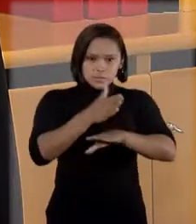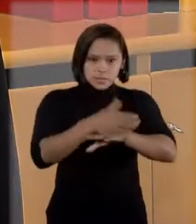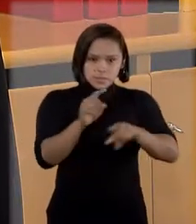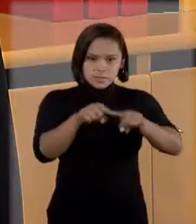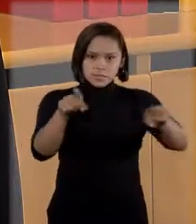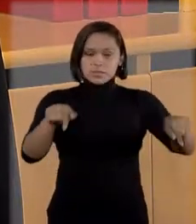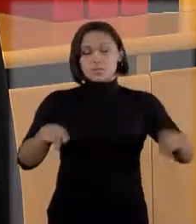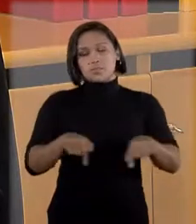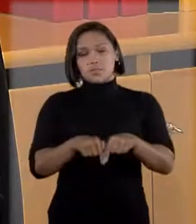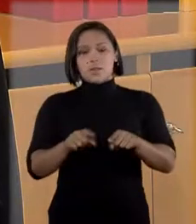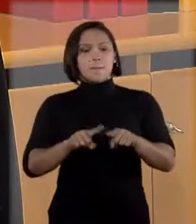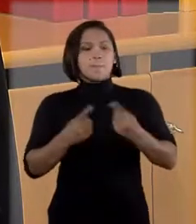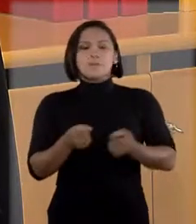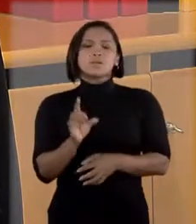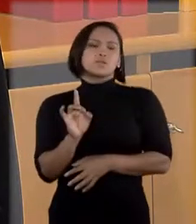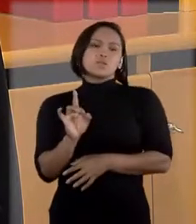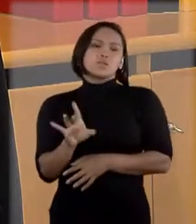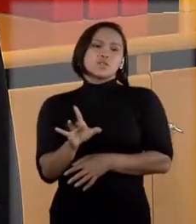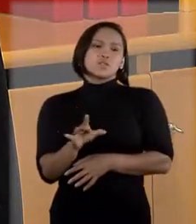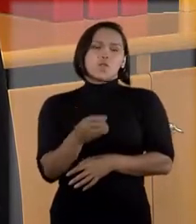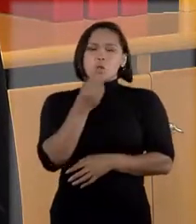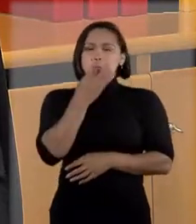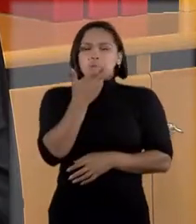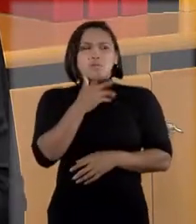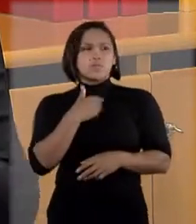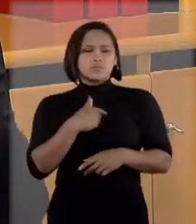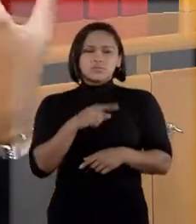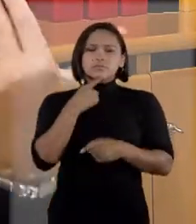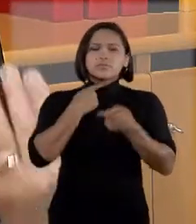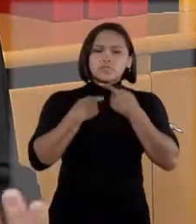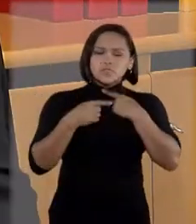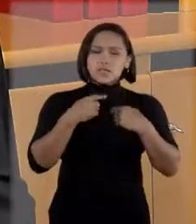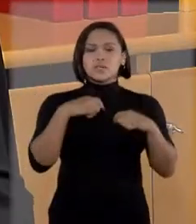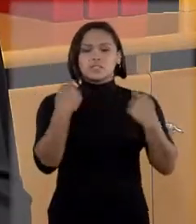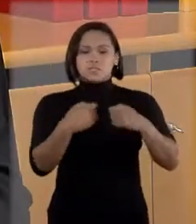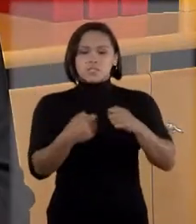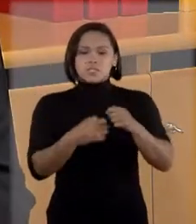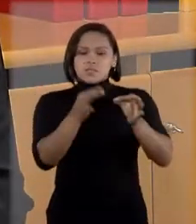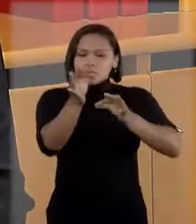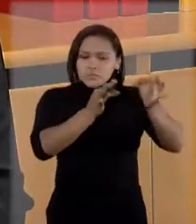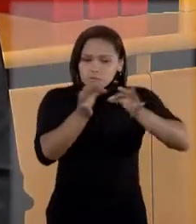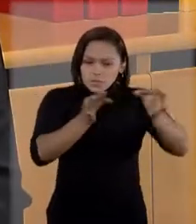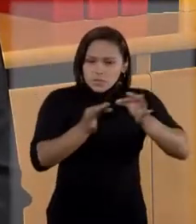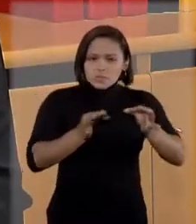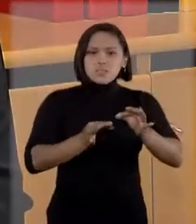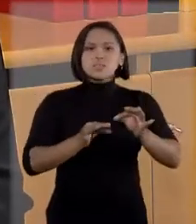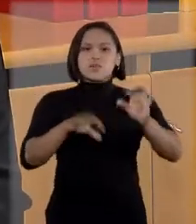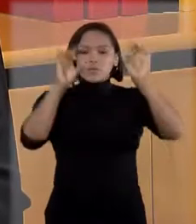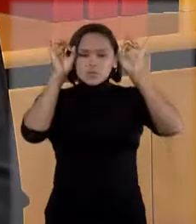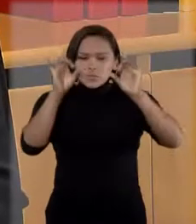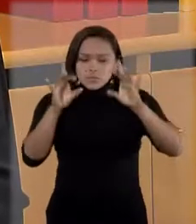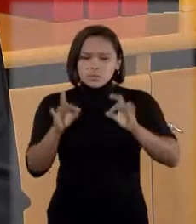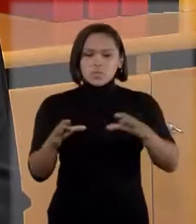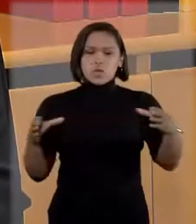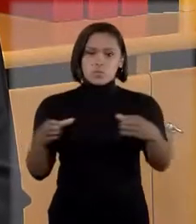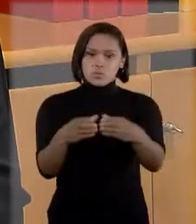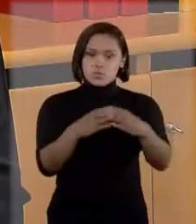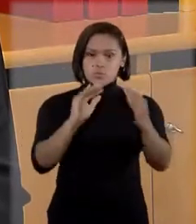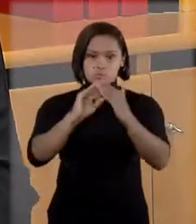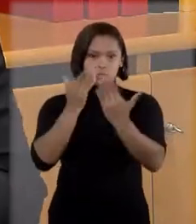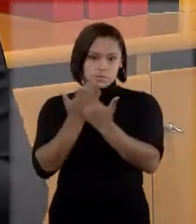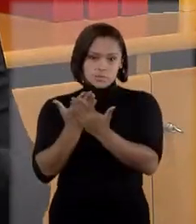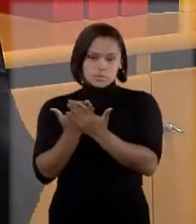Mas não é suficiente só o professor, tem que ter todo um sistema, toda a equipe da escola